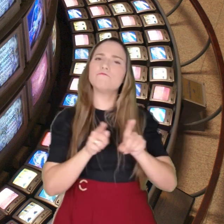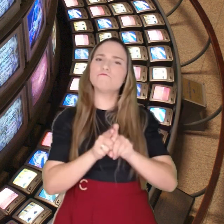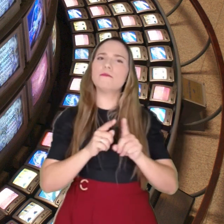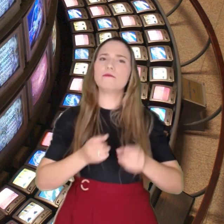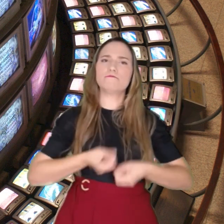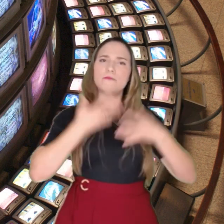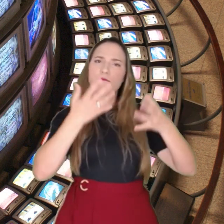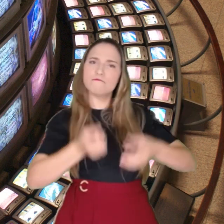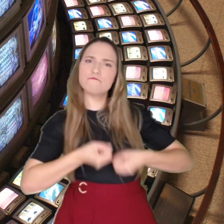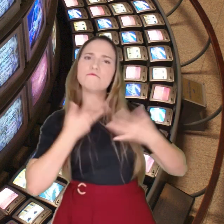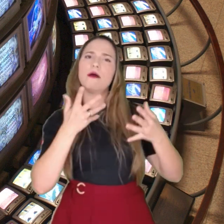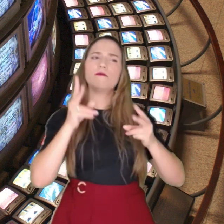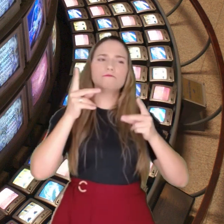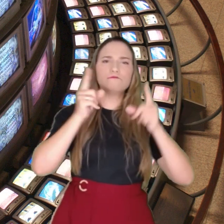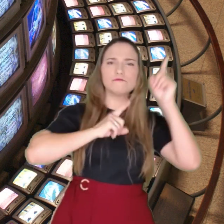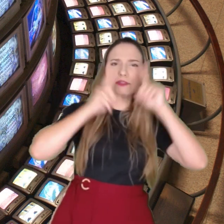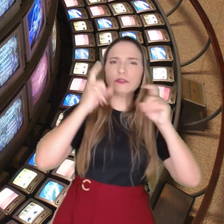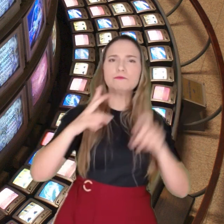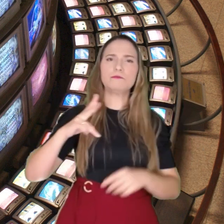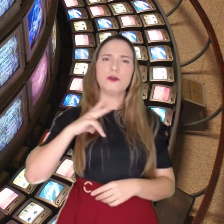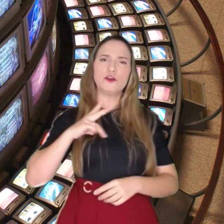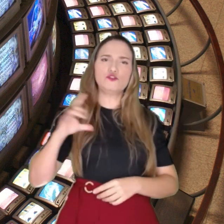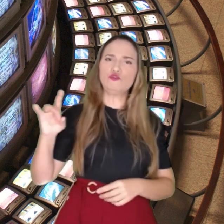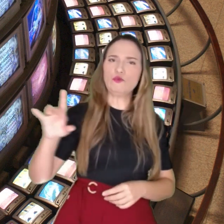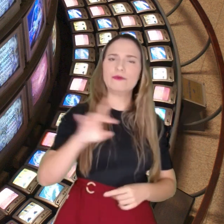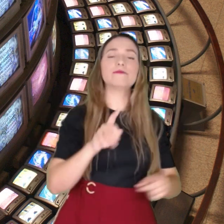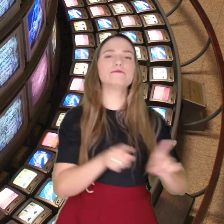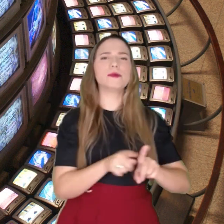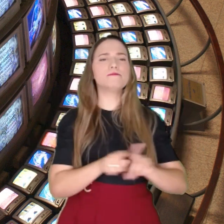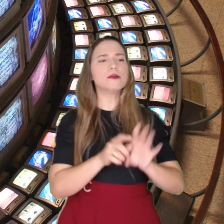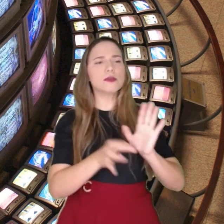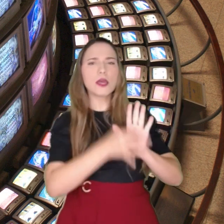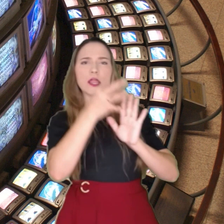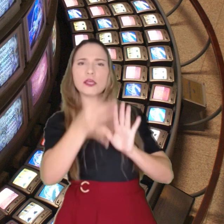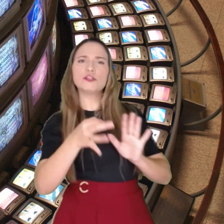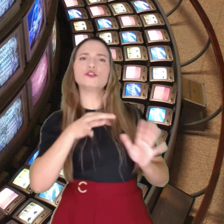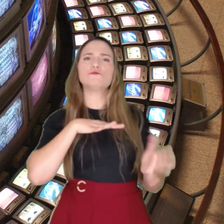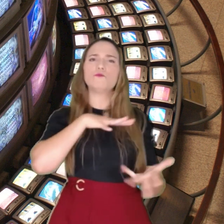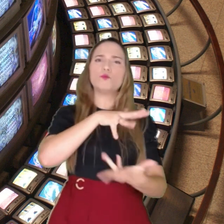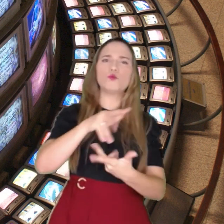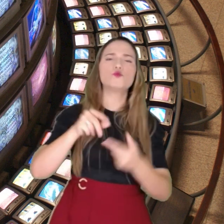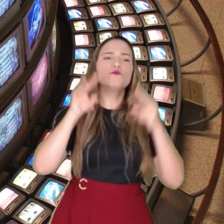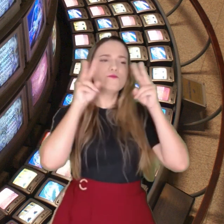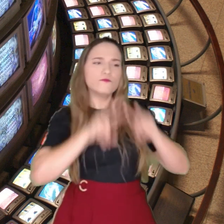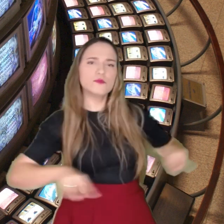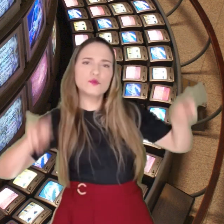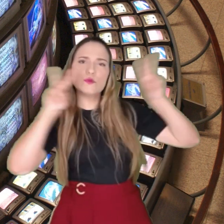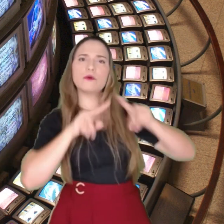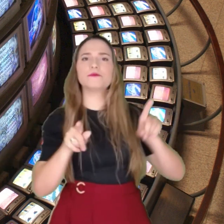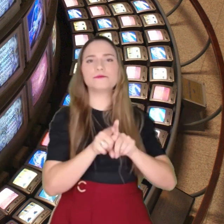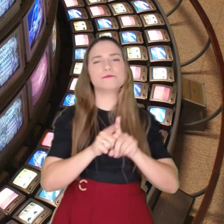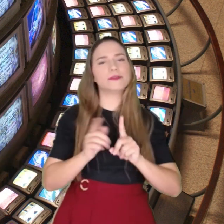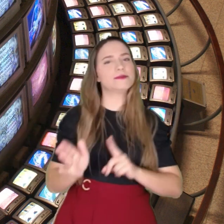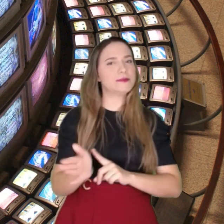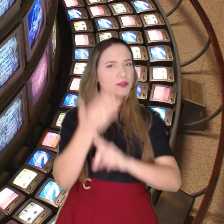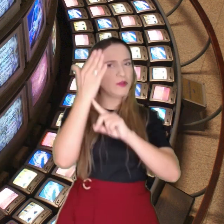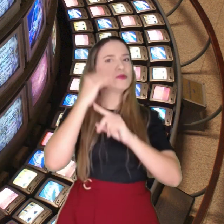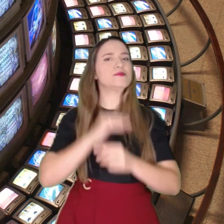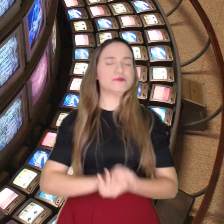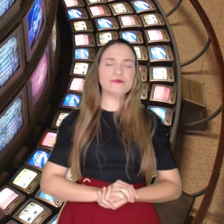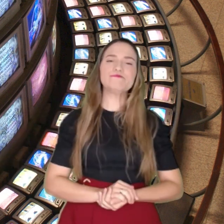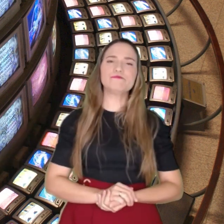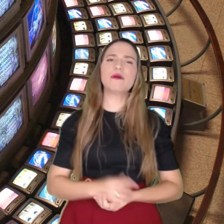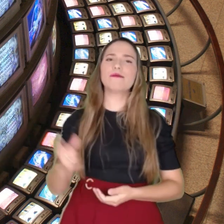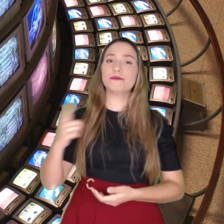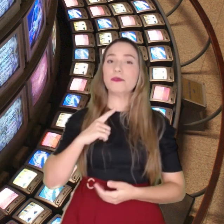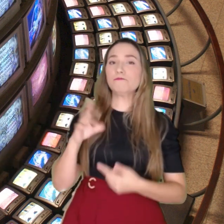expressão individual e a compreensão crítica do mundo visual e tecnológico. Aqui estão